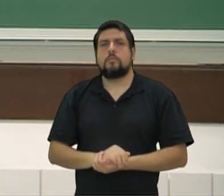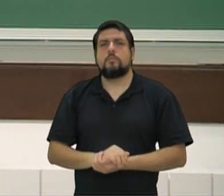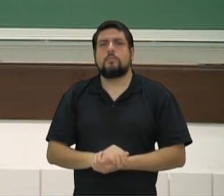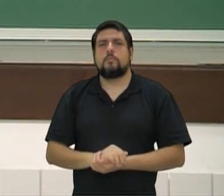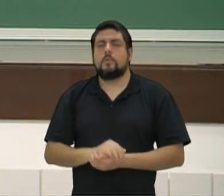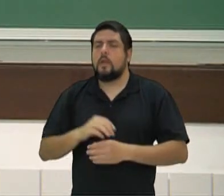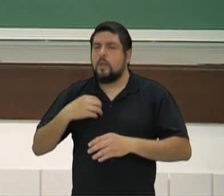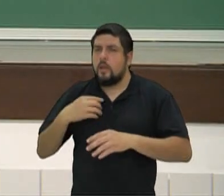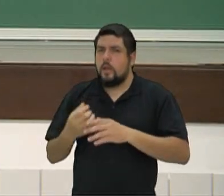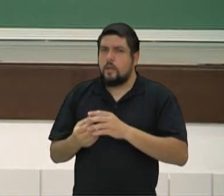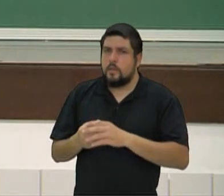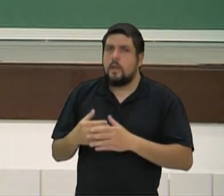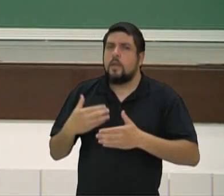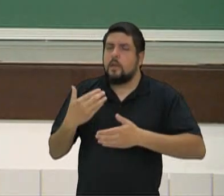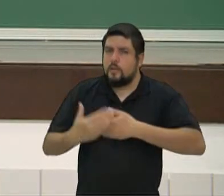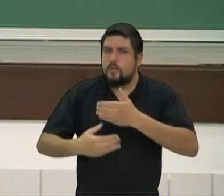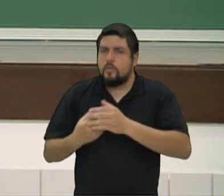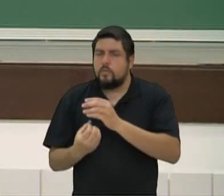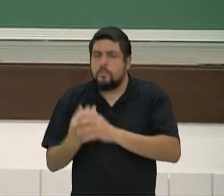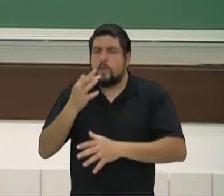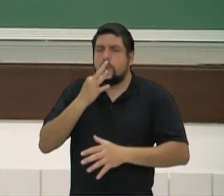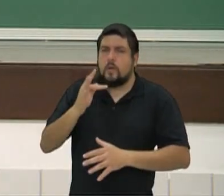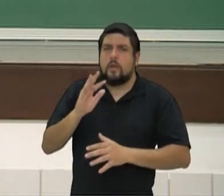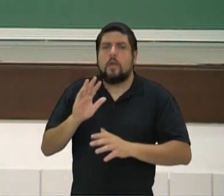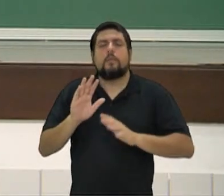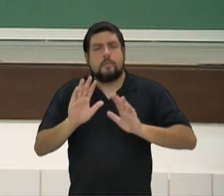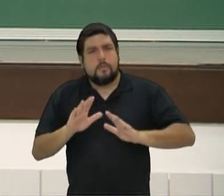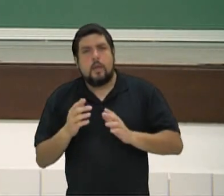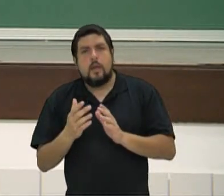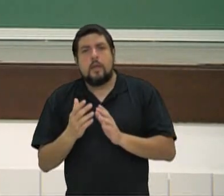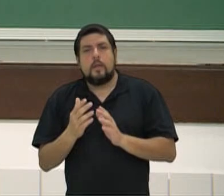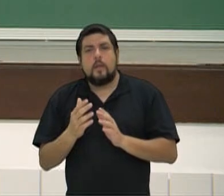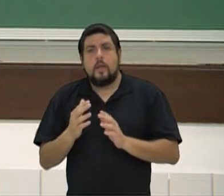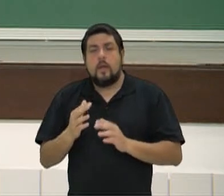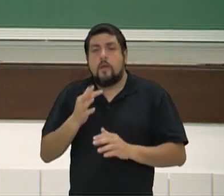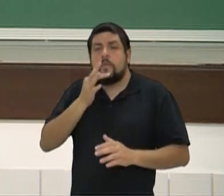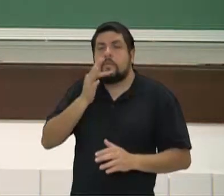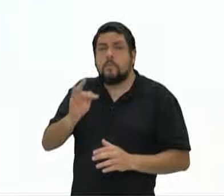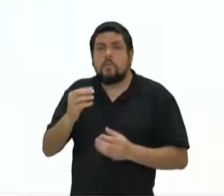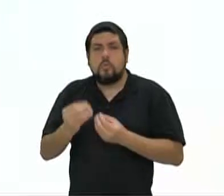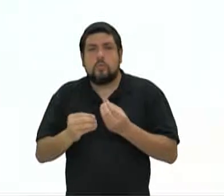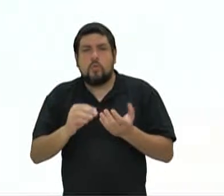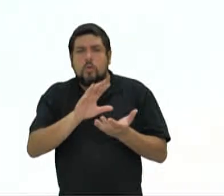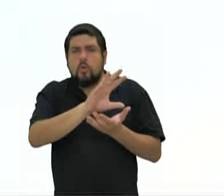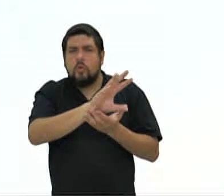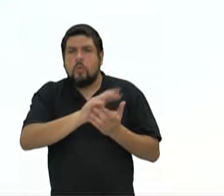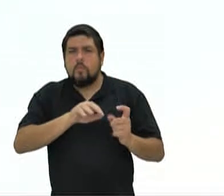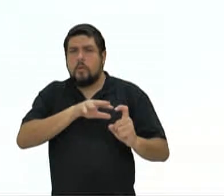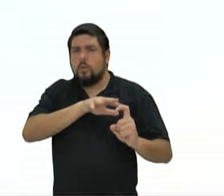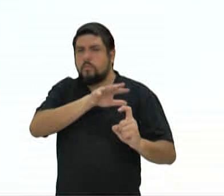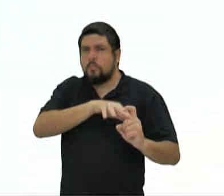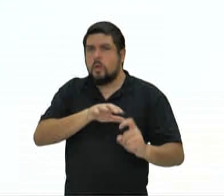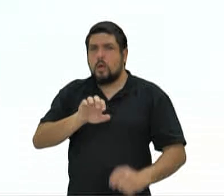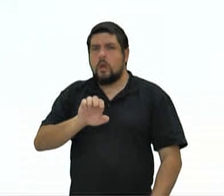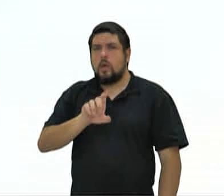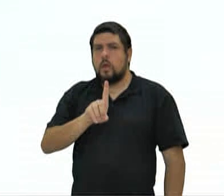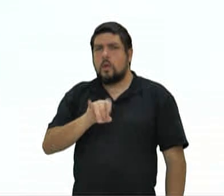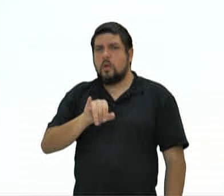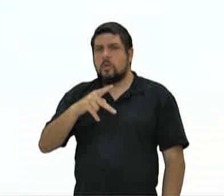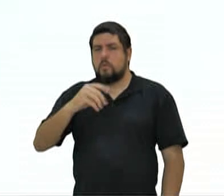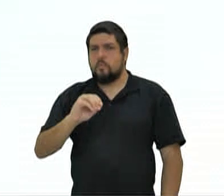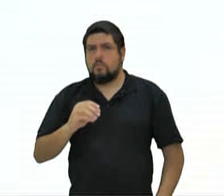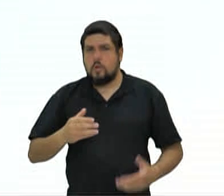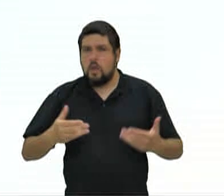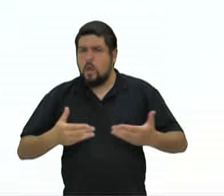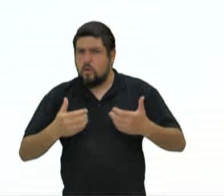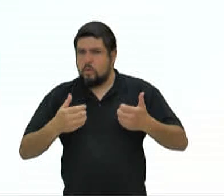E assim surgiu Freud? Não. E assim ele reportou-se ao famoso mito de Édipo. Vale a pena também, não dá tempo